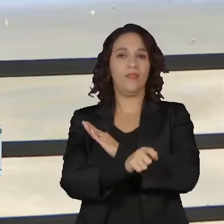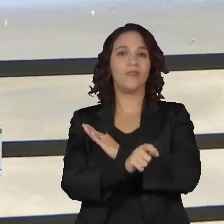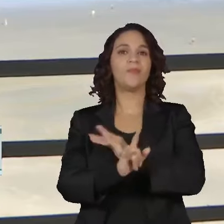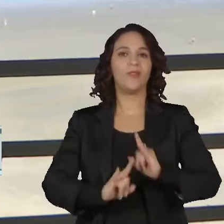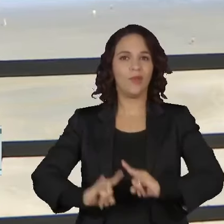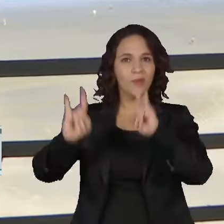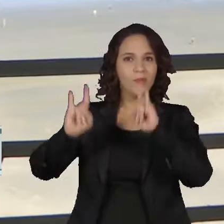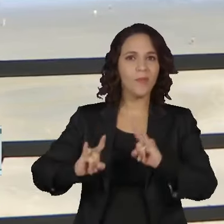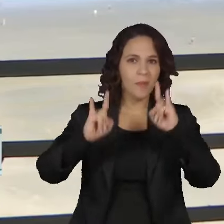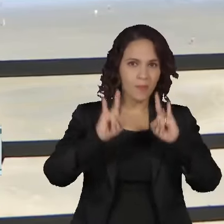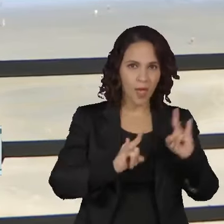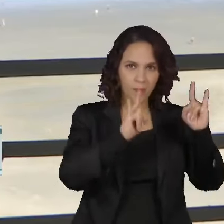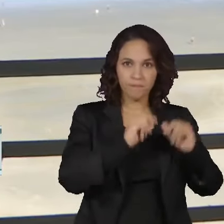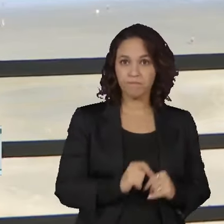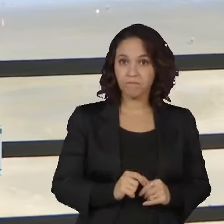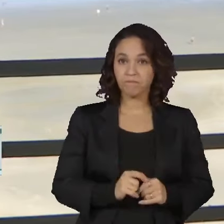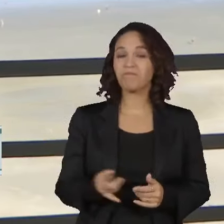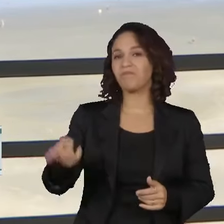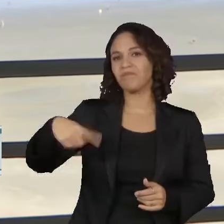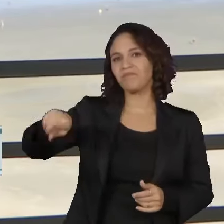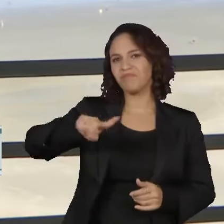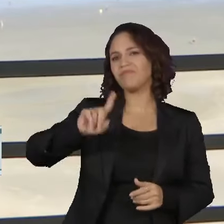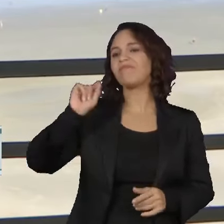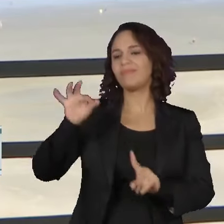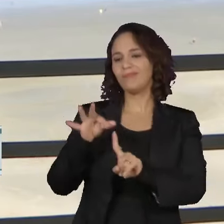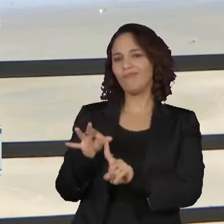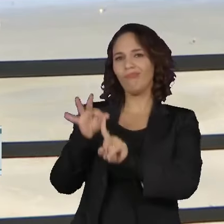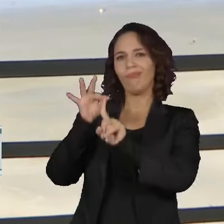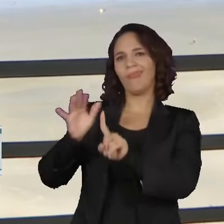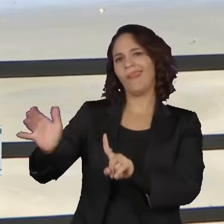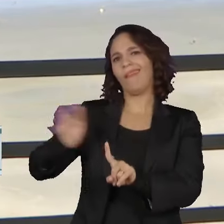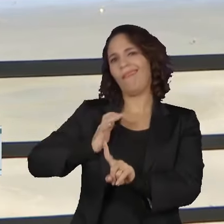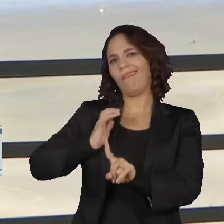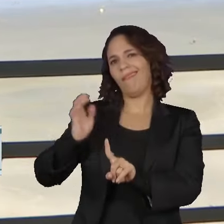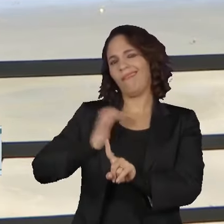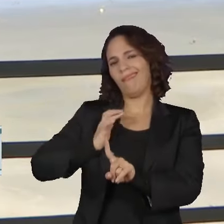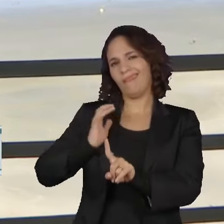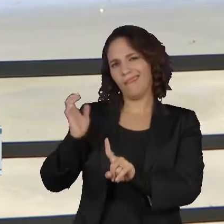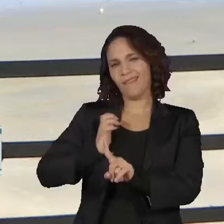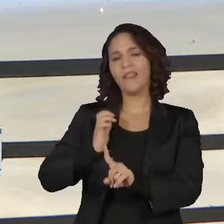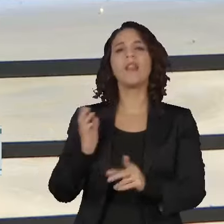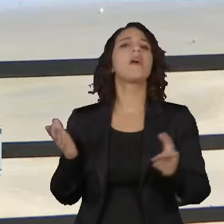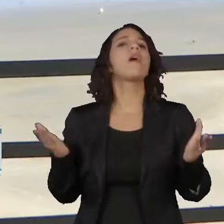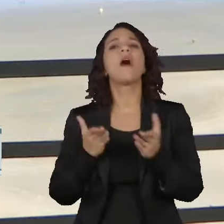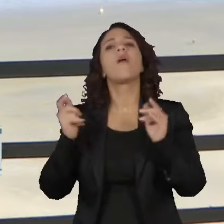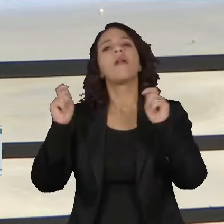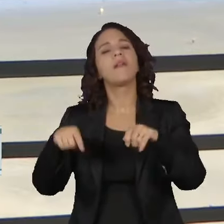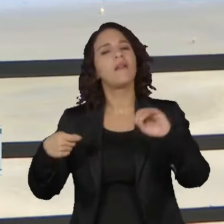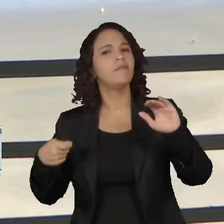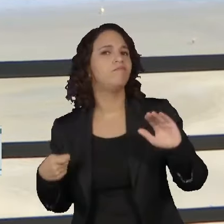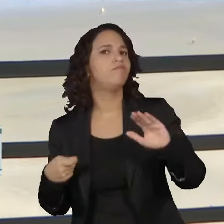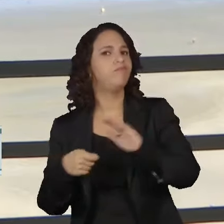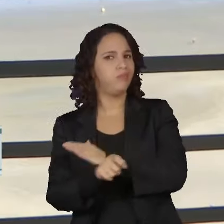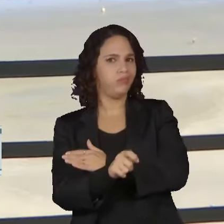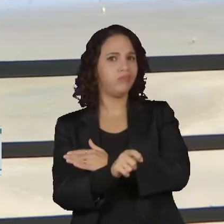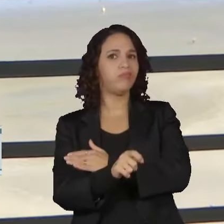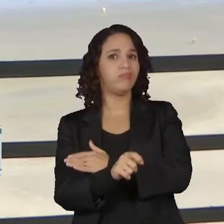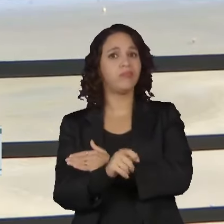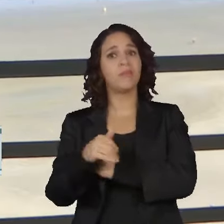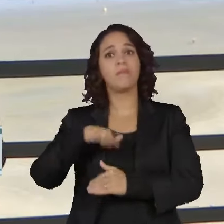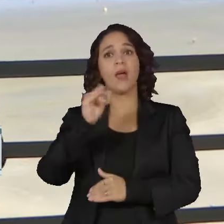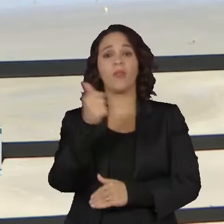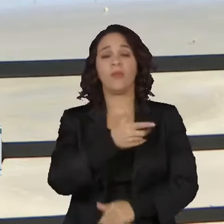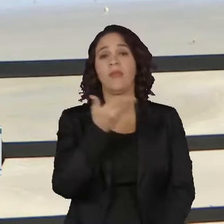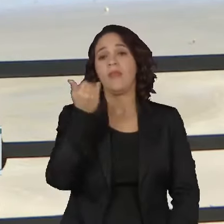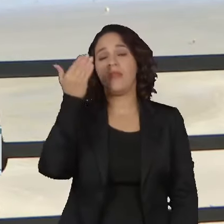Então, os grandes privilegiados são essas pessoas que agora vão poder fazer investimentos muito maiores do que fariam